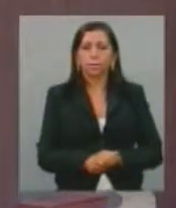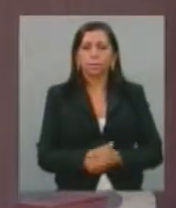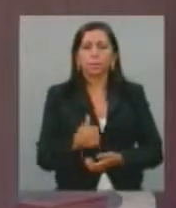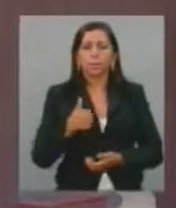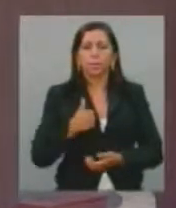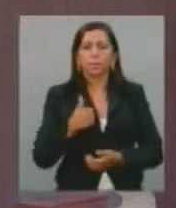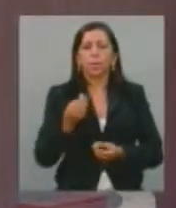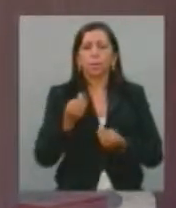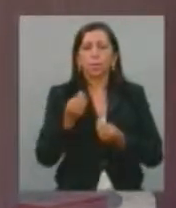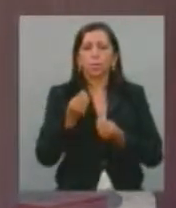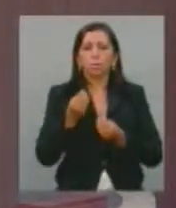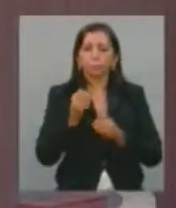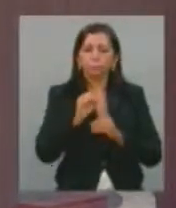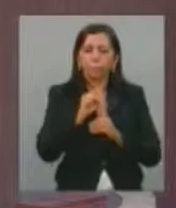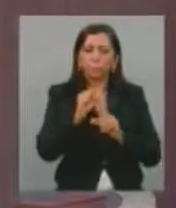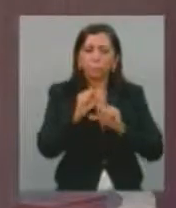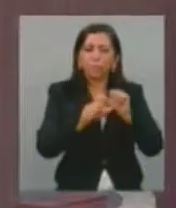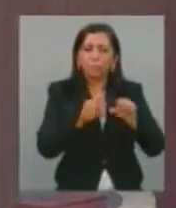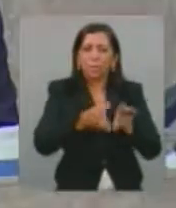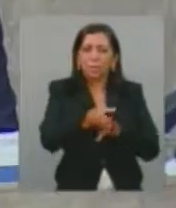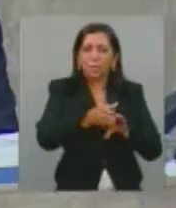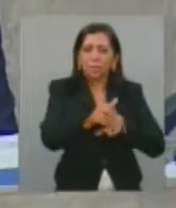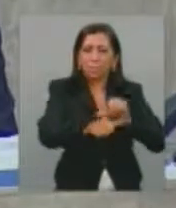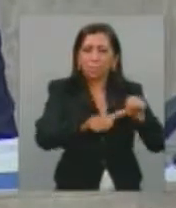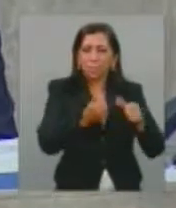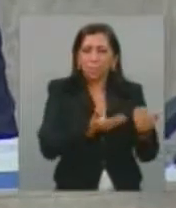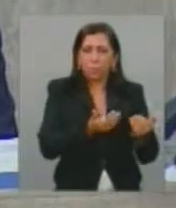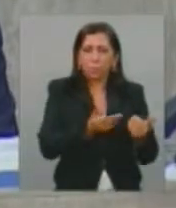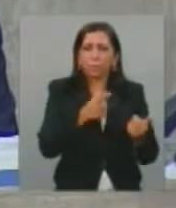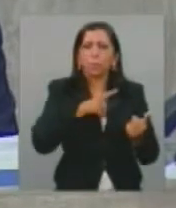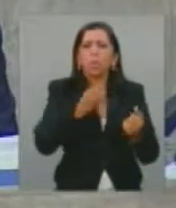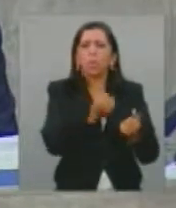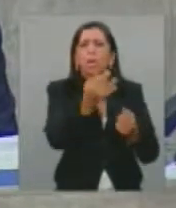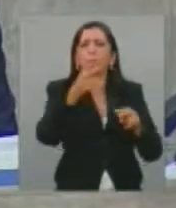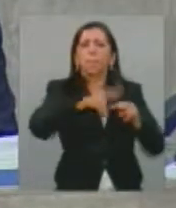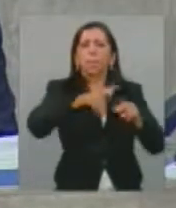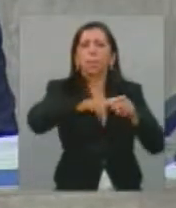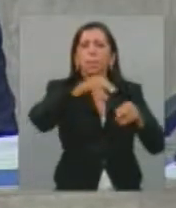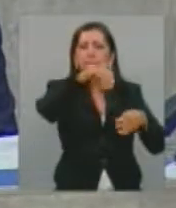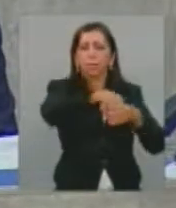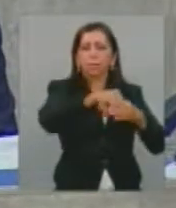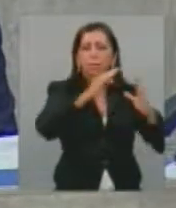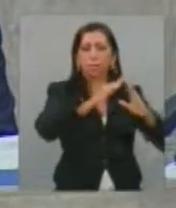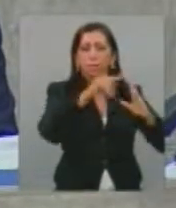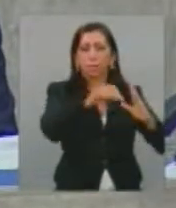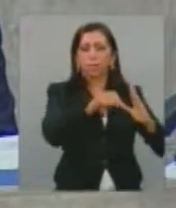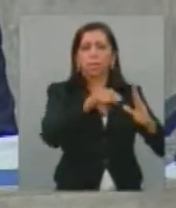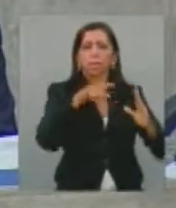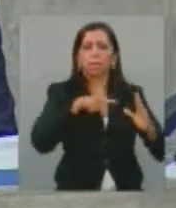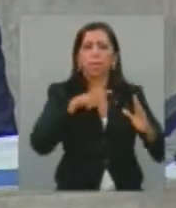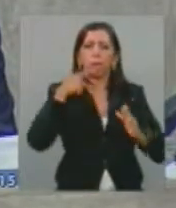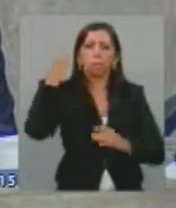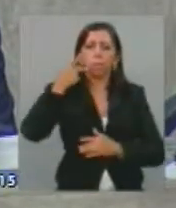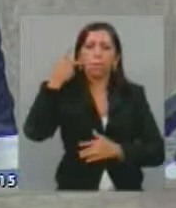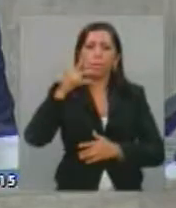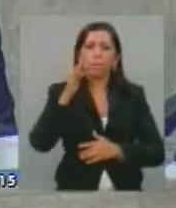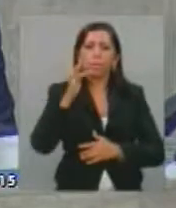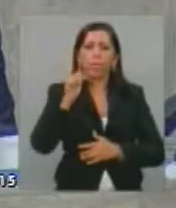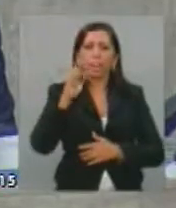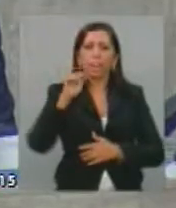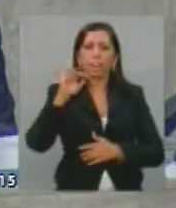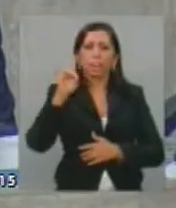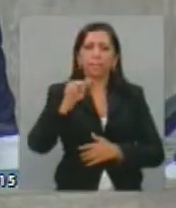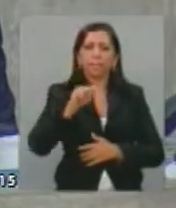ressocialização e à questão da quantidade de presos. Tem a promotora Fernanda Marinho...